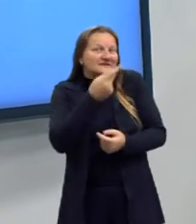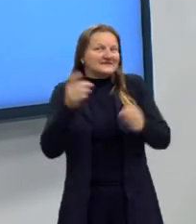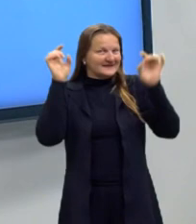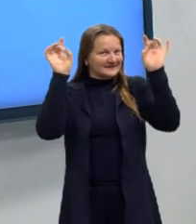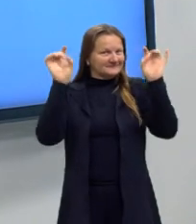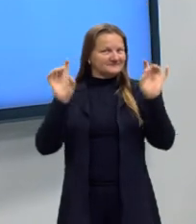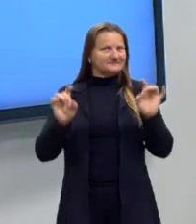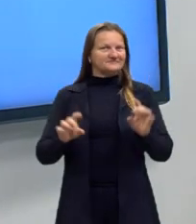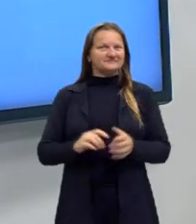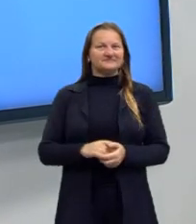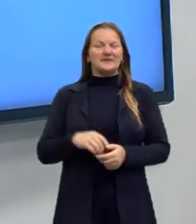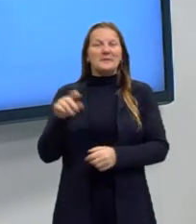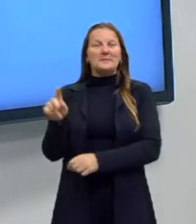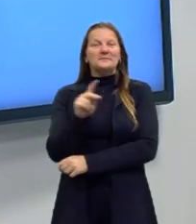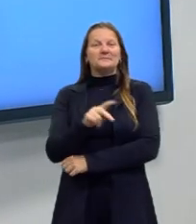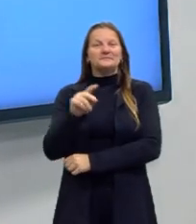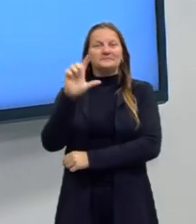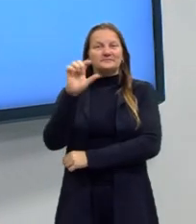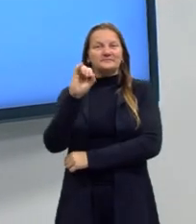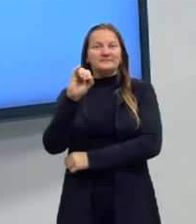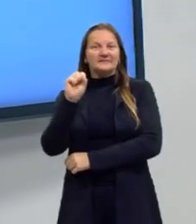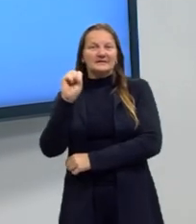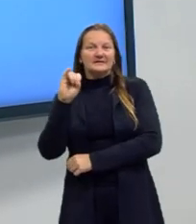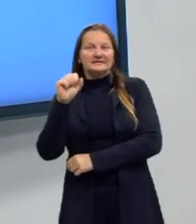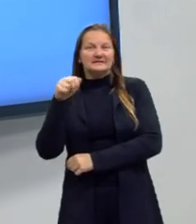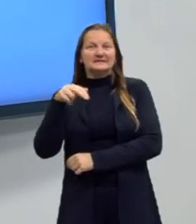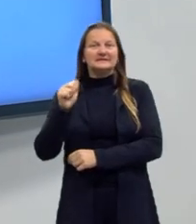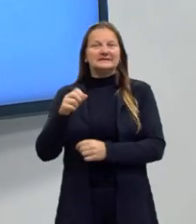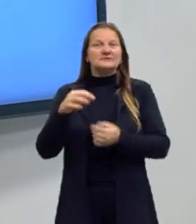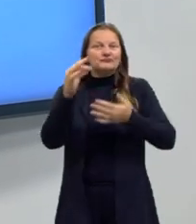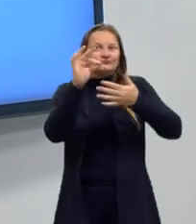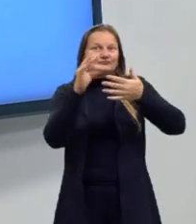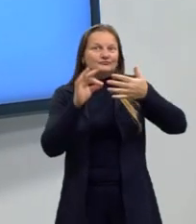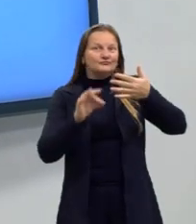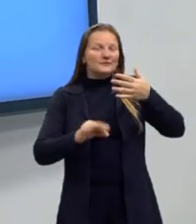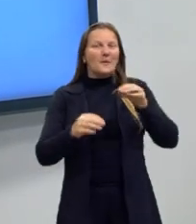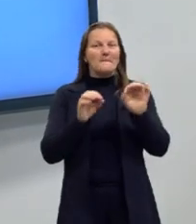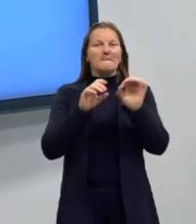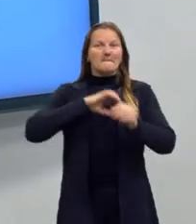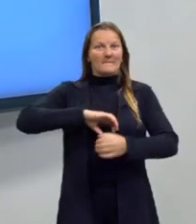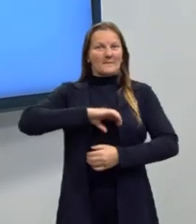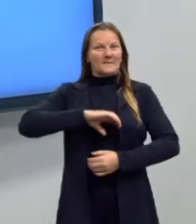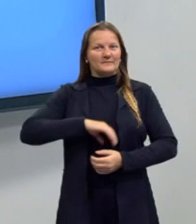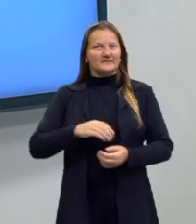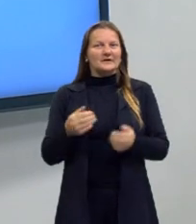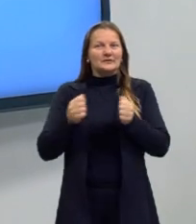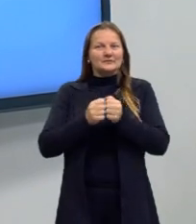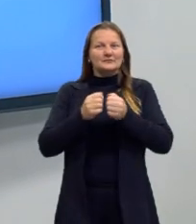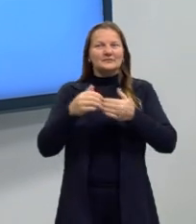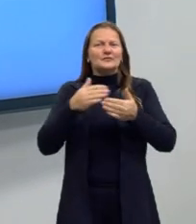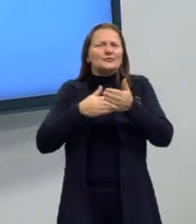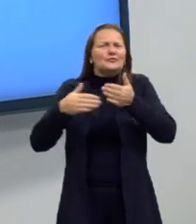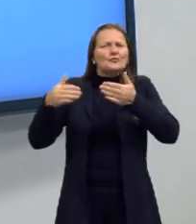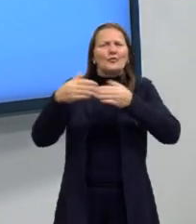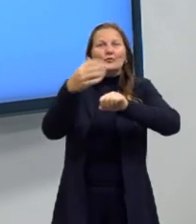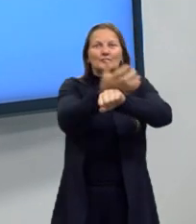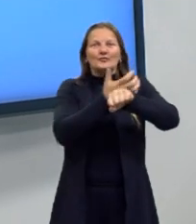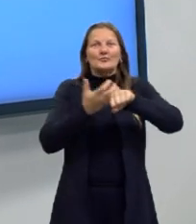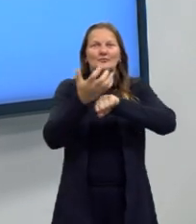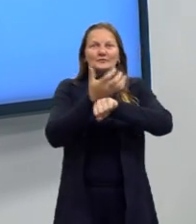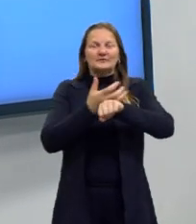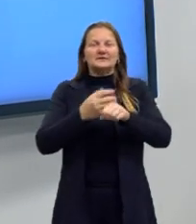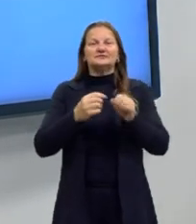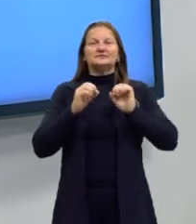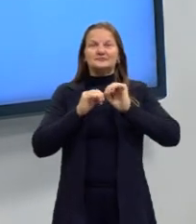ilustres. A nossa prof. Elisiane, que é a nossa corretora de português, que fica por trás de todas as aulas que são